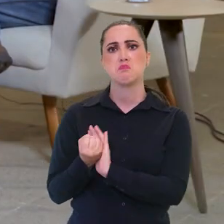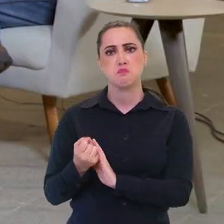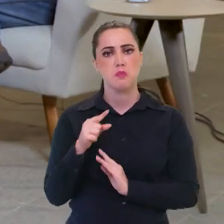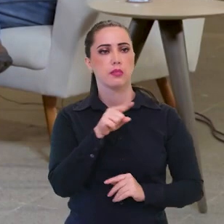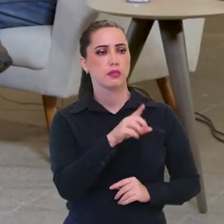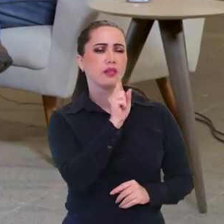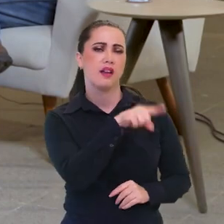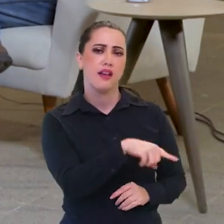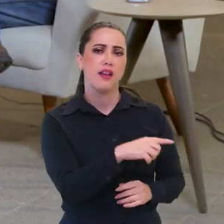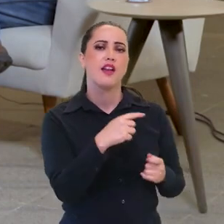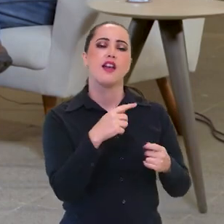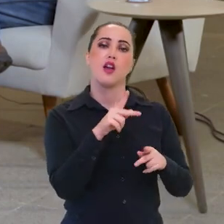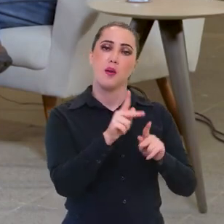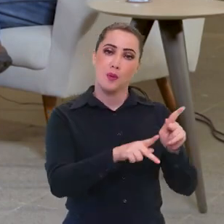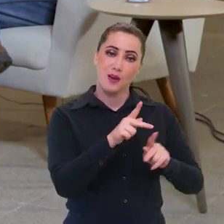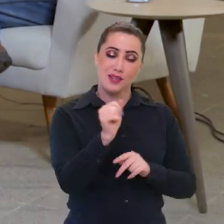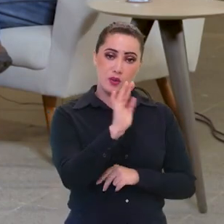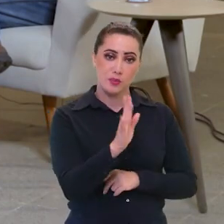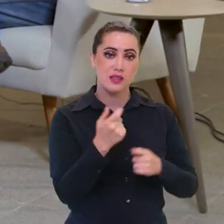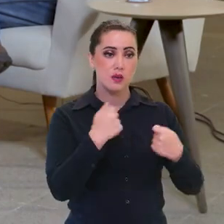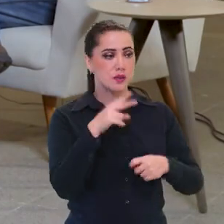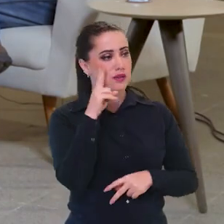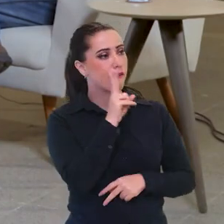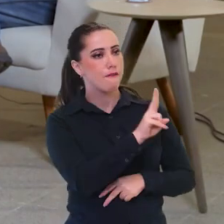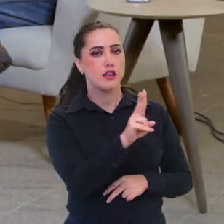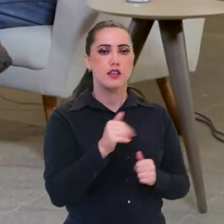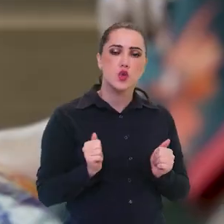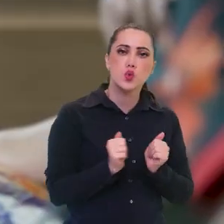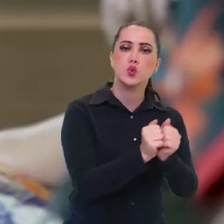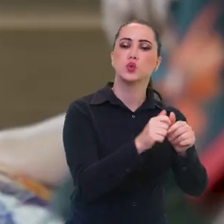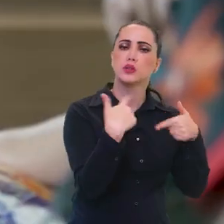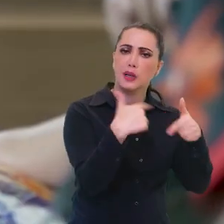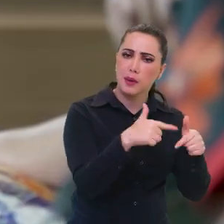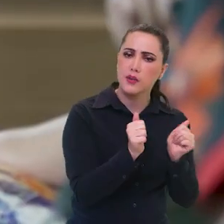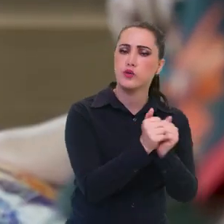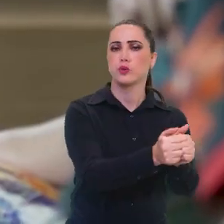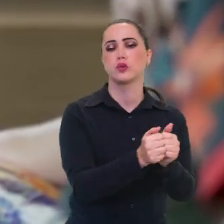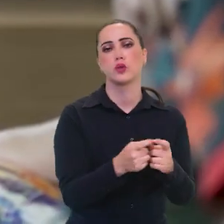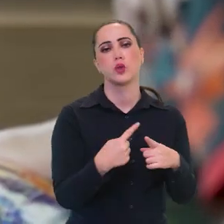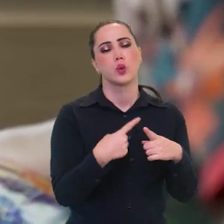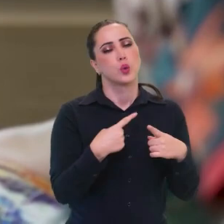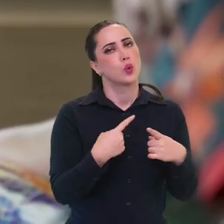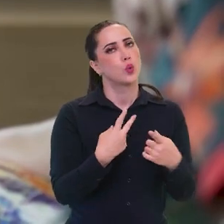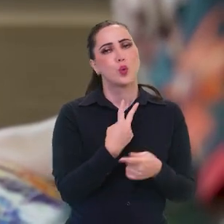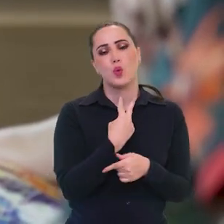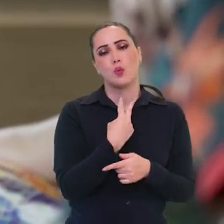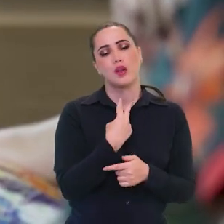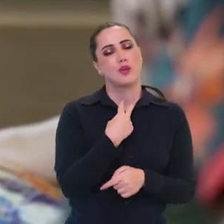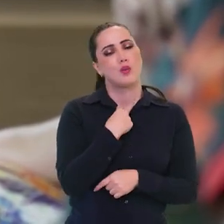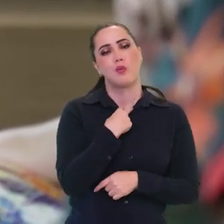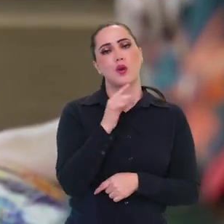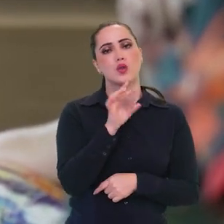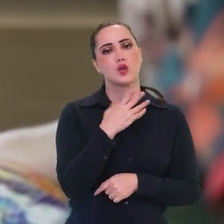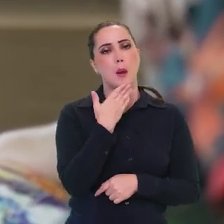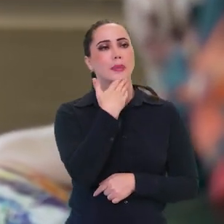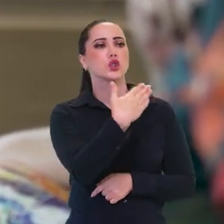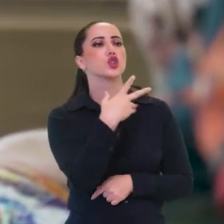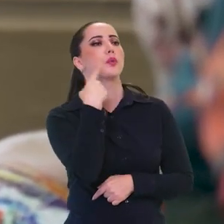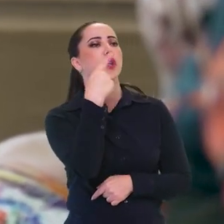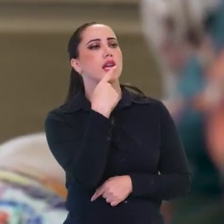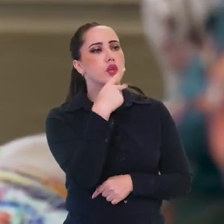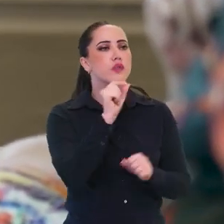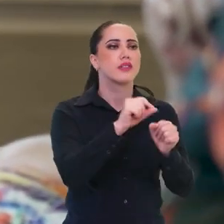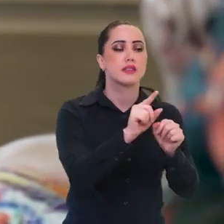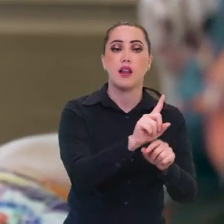o povo brasileiro precisa vir tomar conta das suas coisas. A gente não pode ficar só na cobrança com os